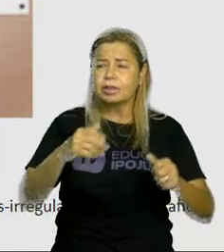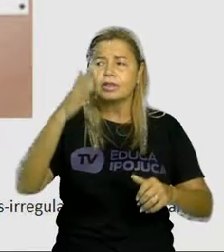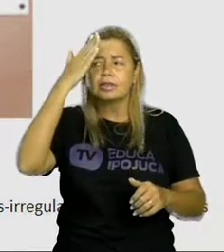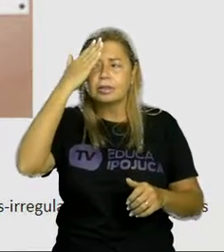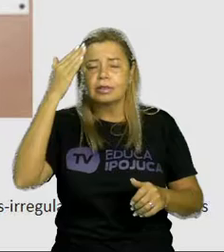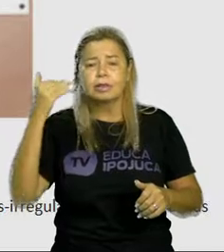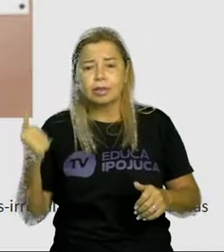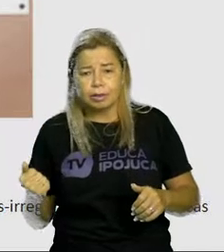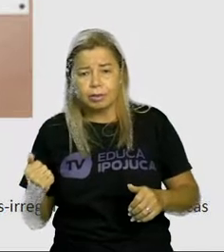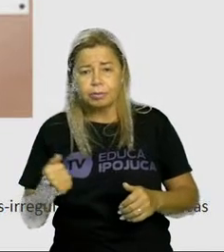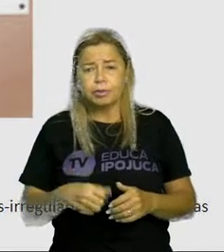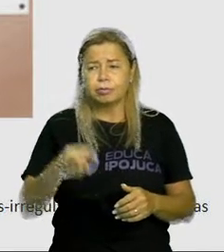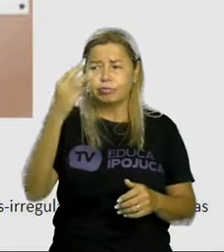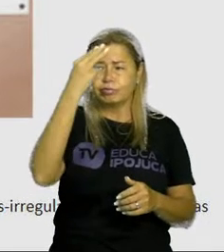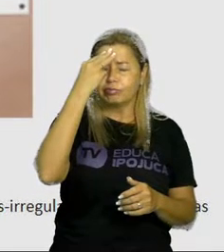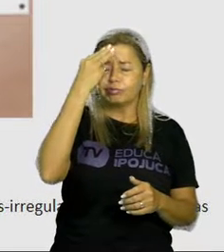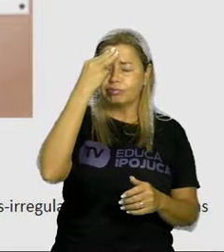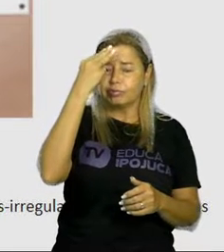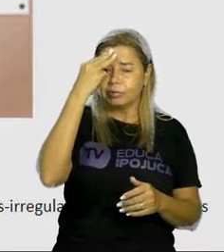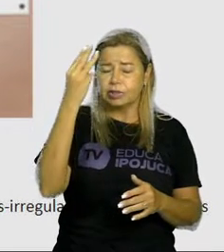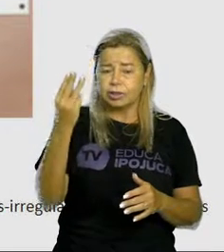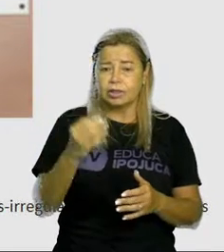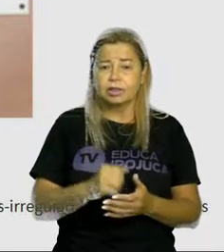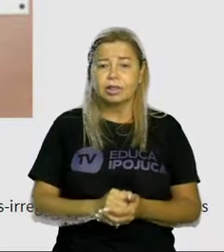esquecer, não é? Aqui a gente tem, ó,